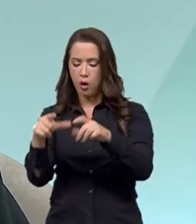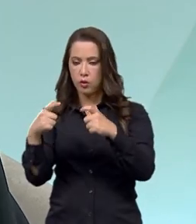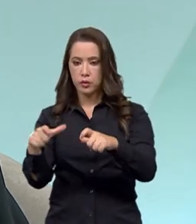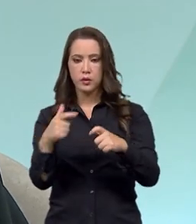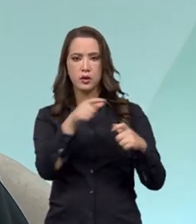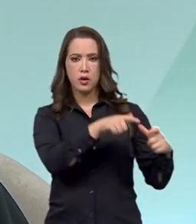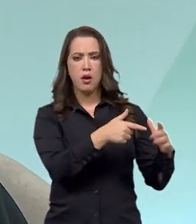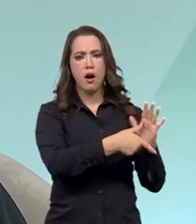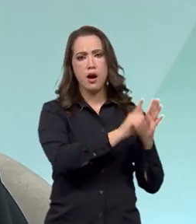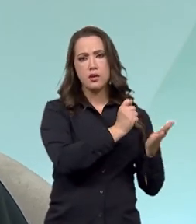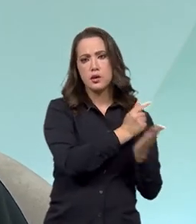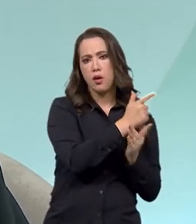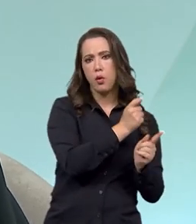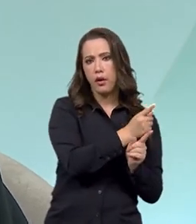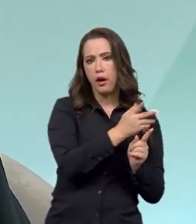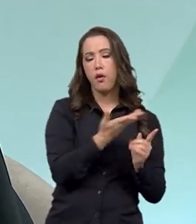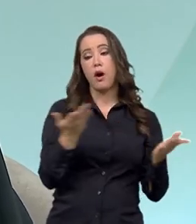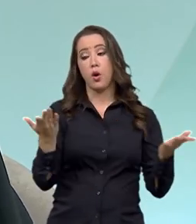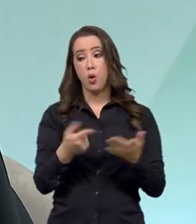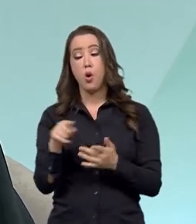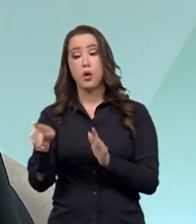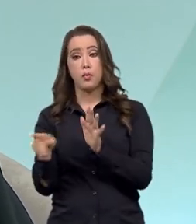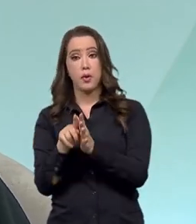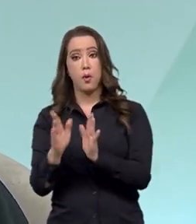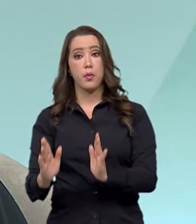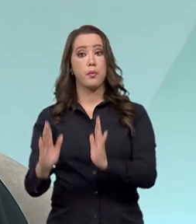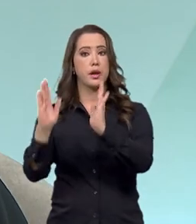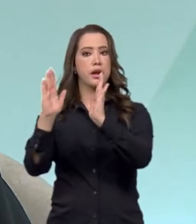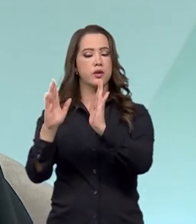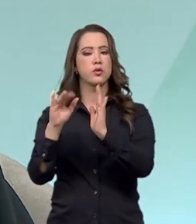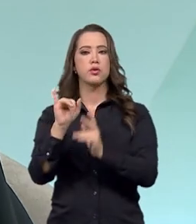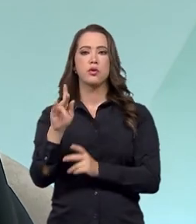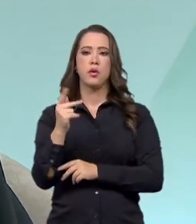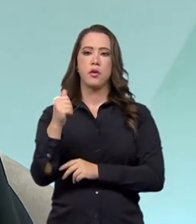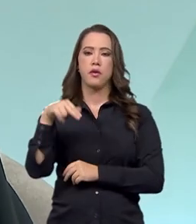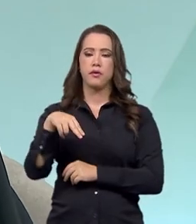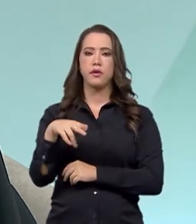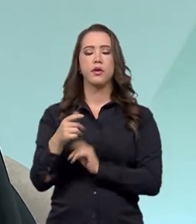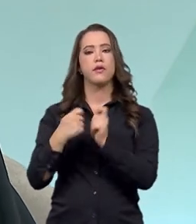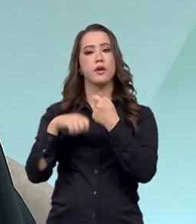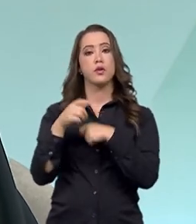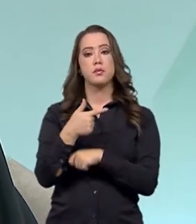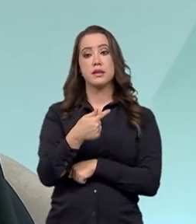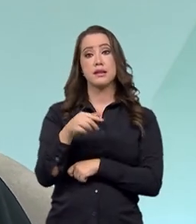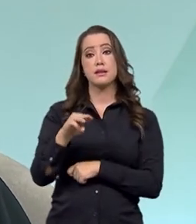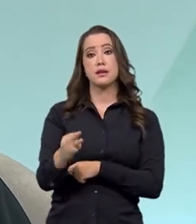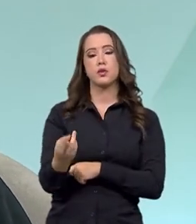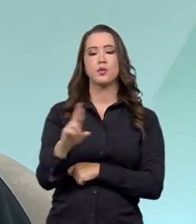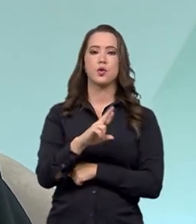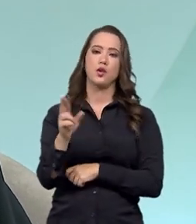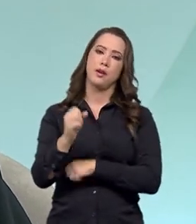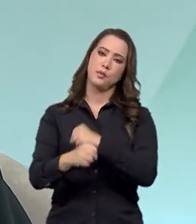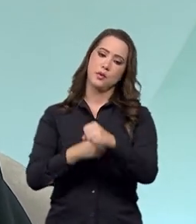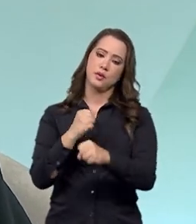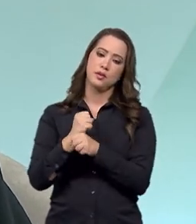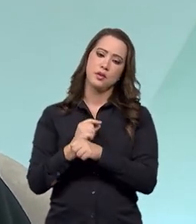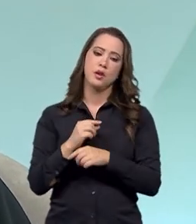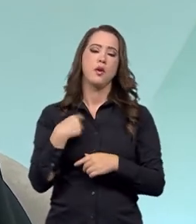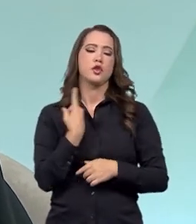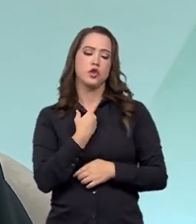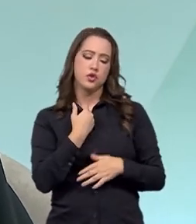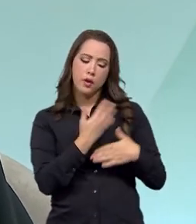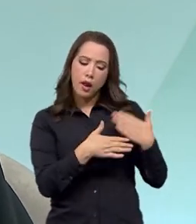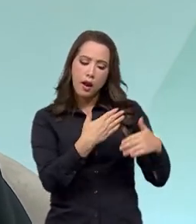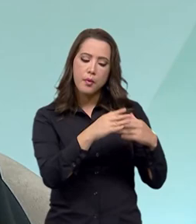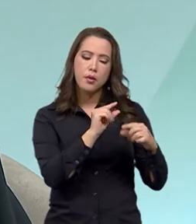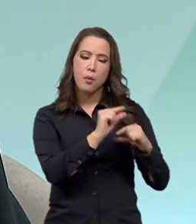largando o aluguel, indo para um prédio próprio, então, que vai economizar mais de 7 milhões por ano e é assim que a gente vai fazendo, tintim por tintim,